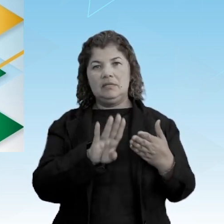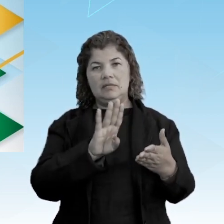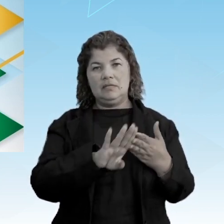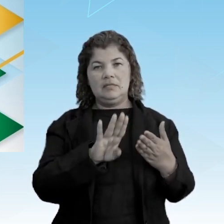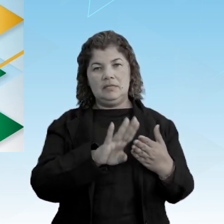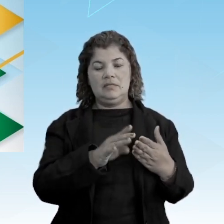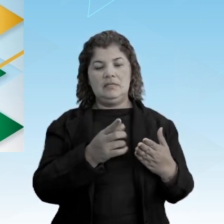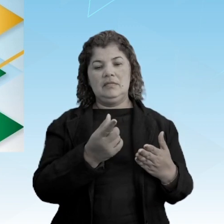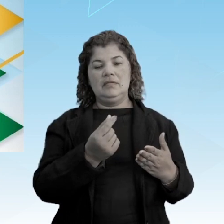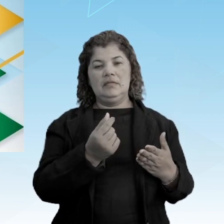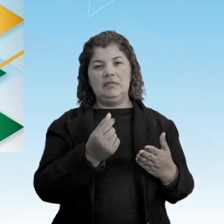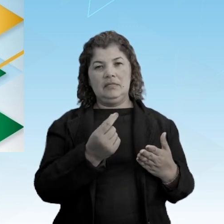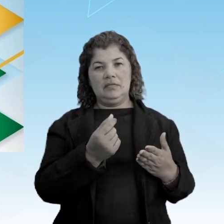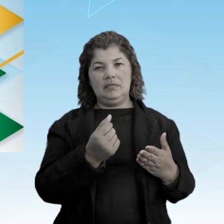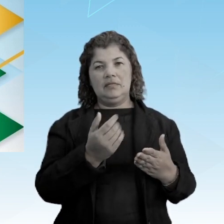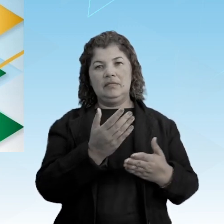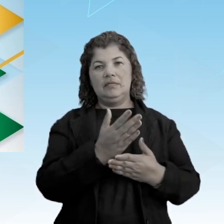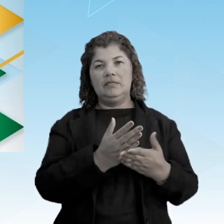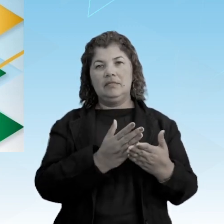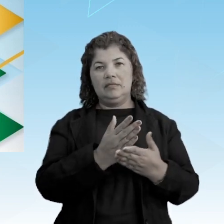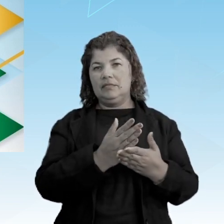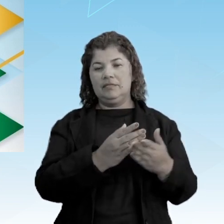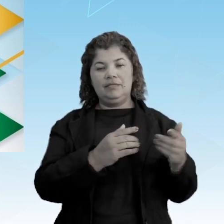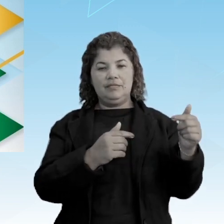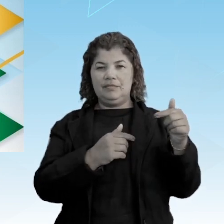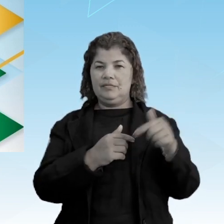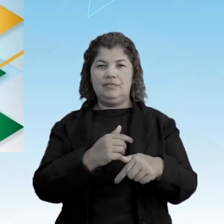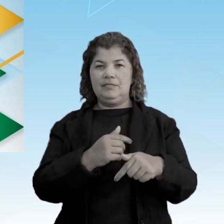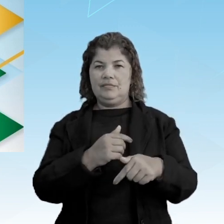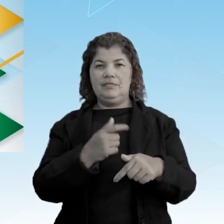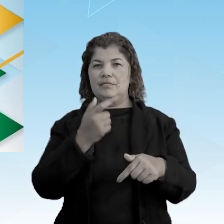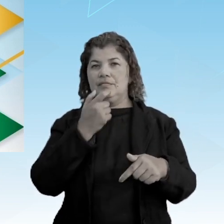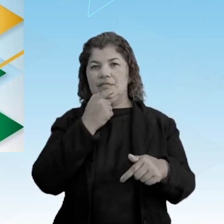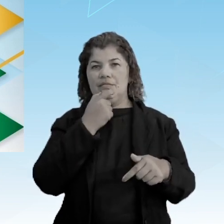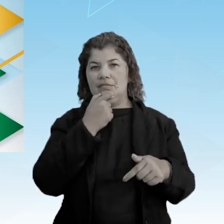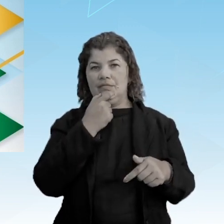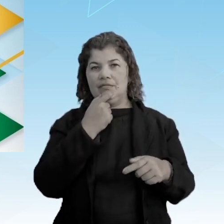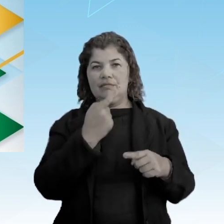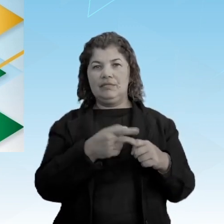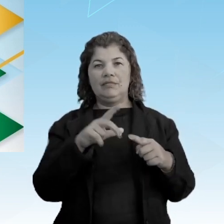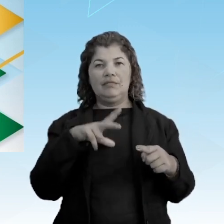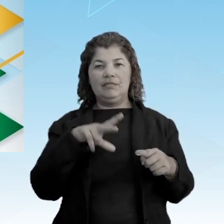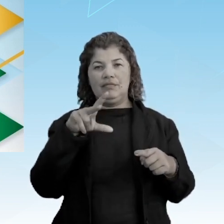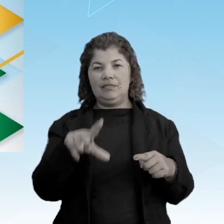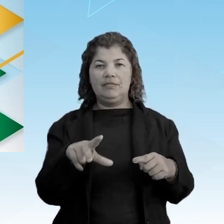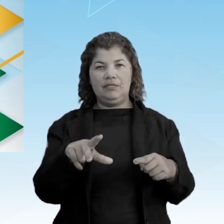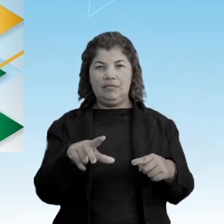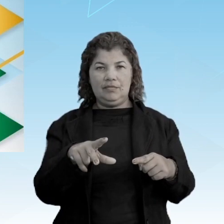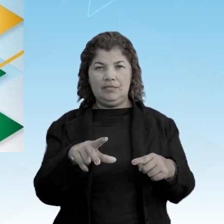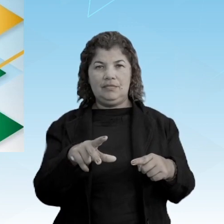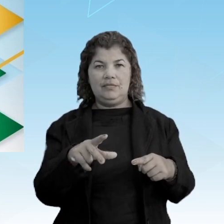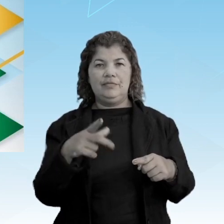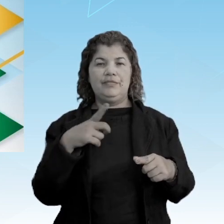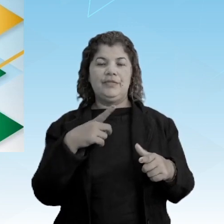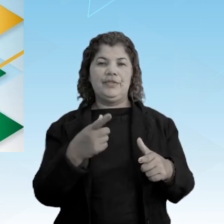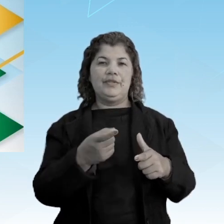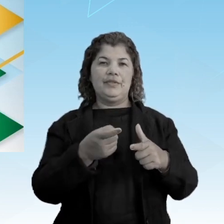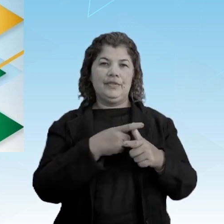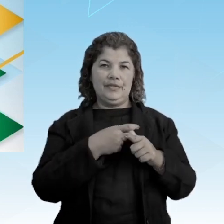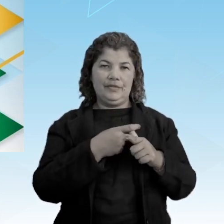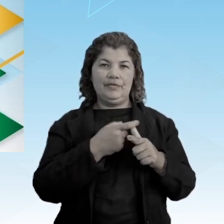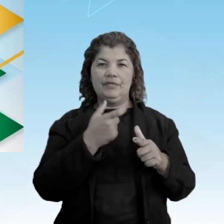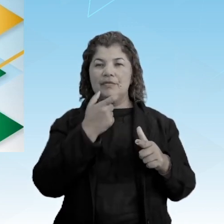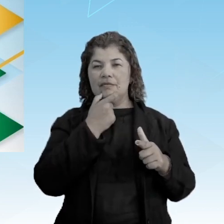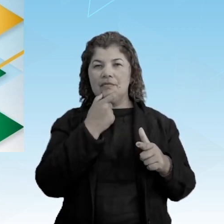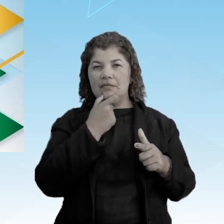Parte do dinheiro, no entanto, nem chegou a sair da Inglaterra porque Portugal deveria aos ingleses. Uma grande sombra.